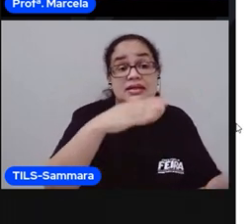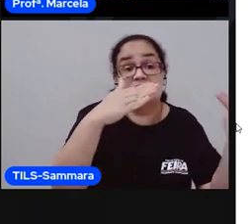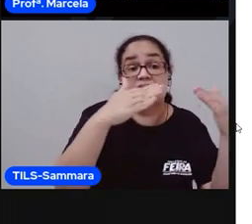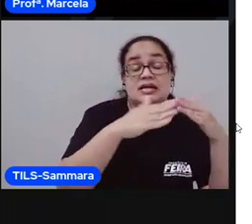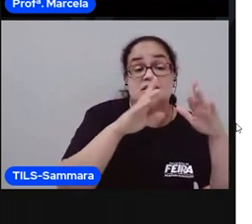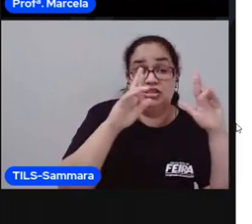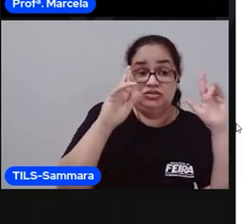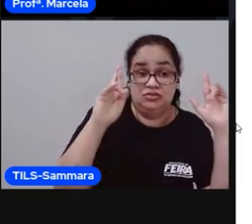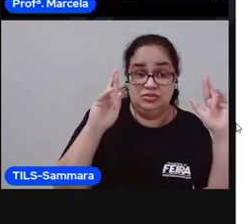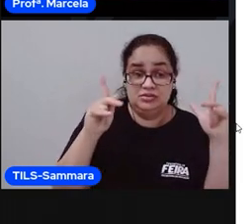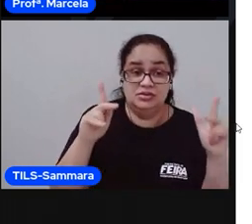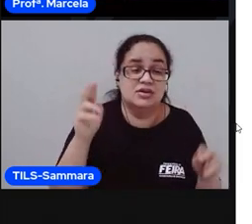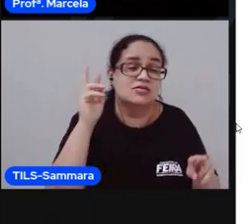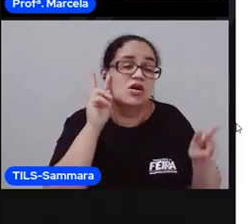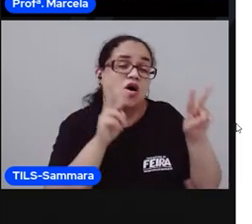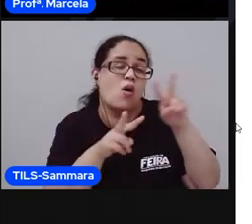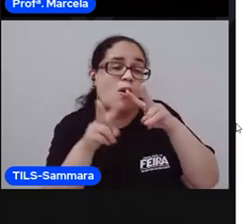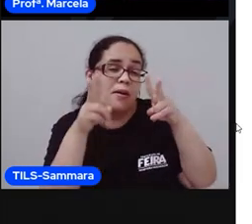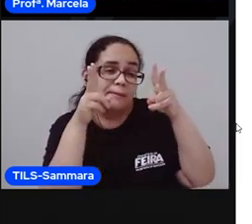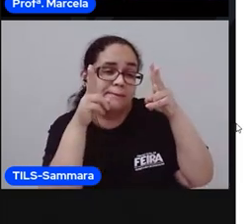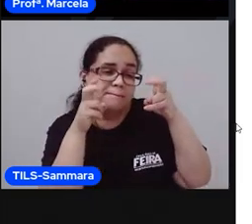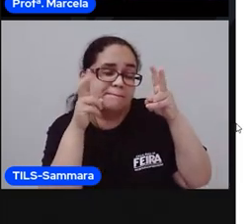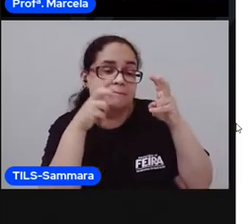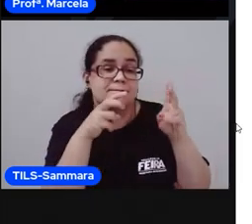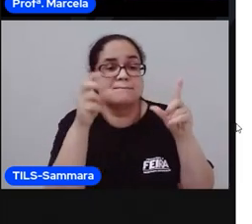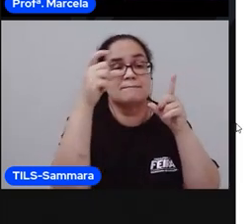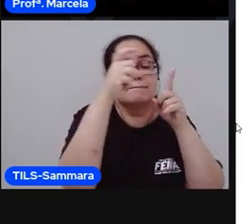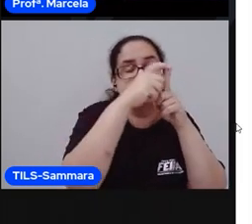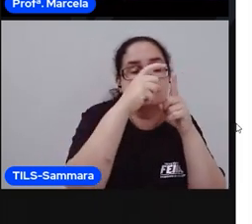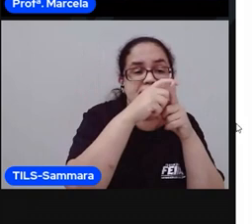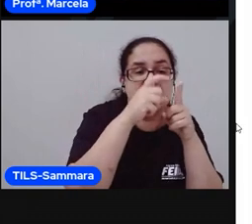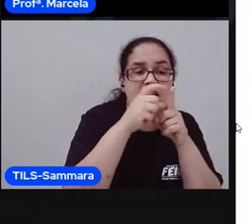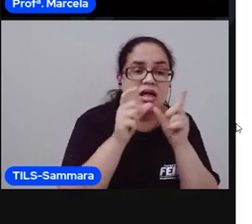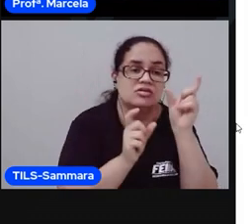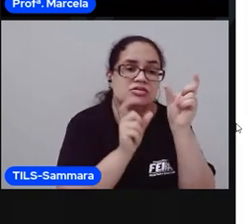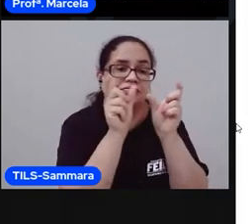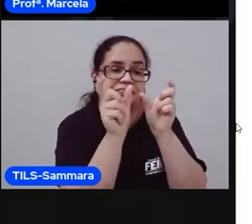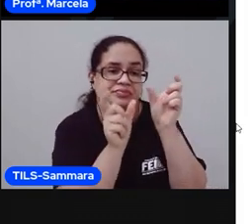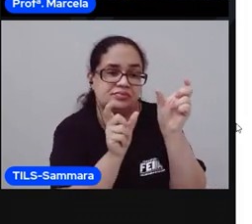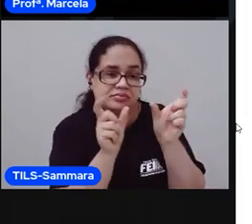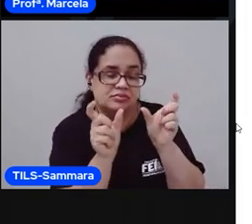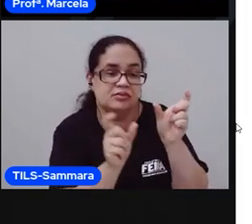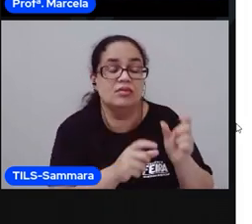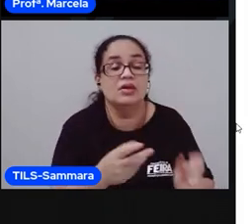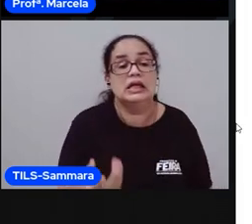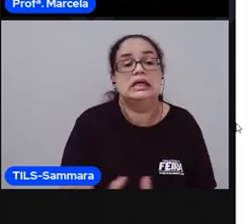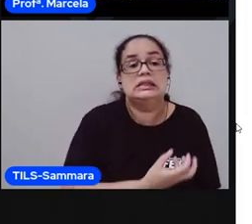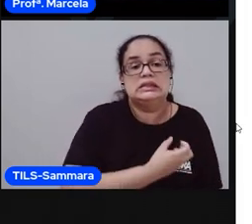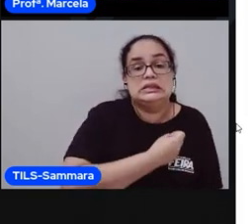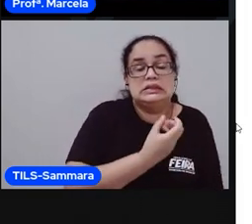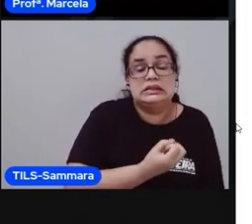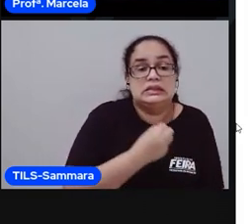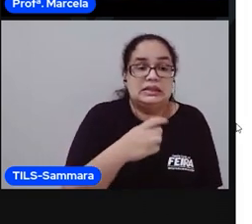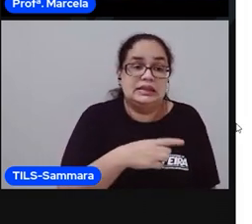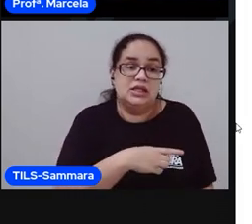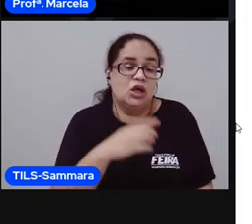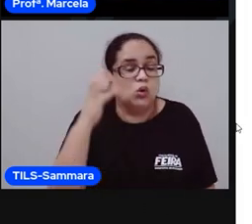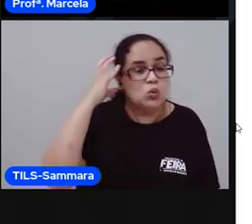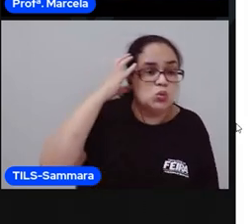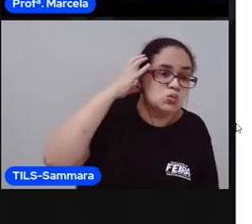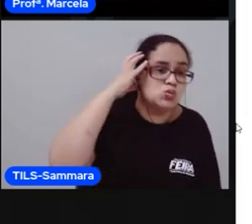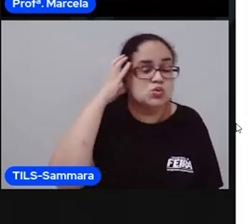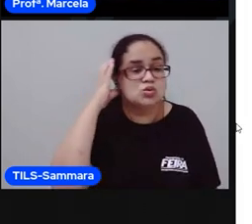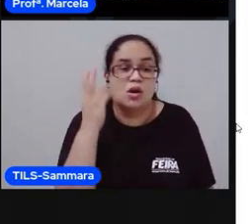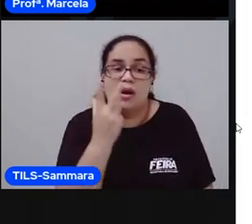isso? Vocês observaram que algumas palavras desse poema têm um som parecido?